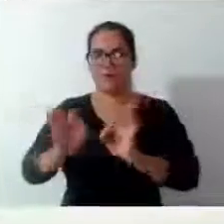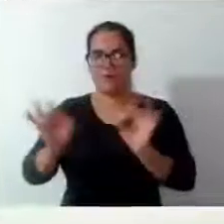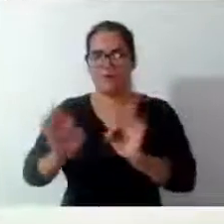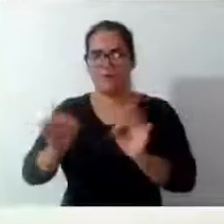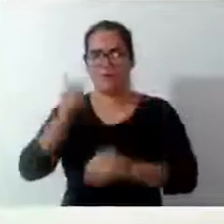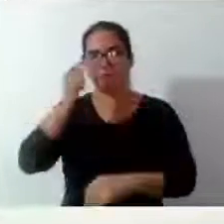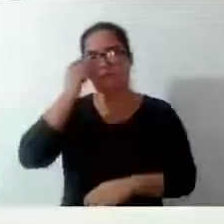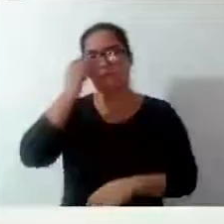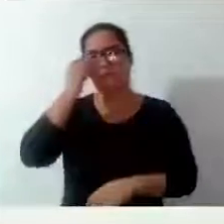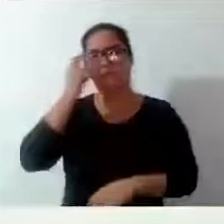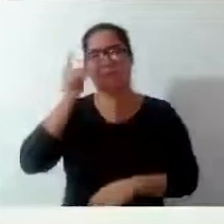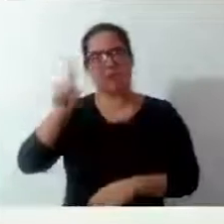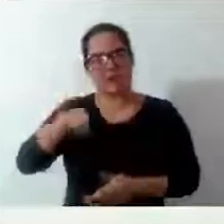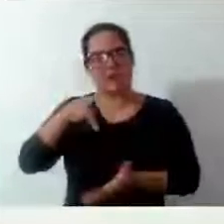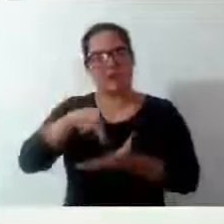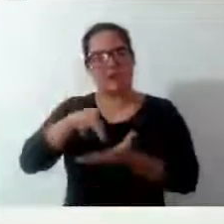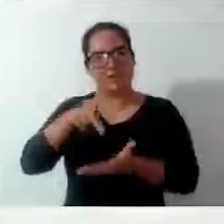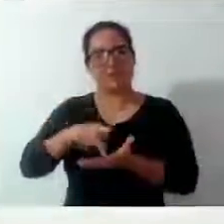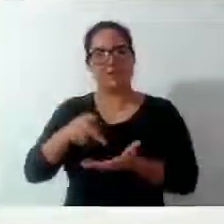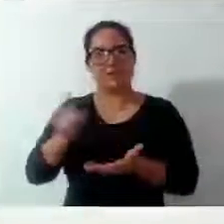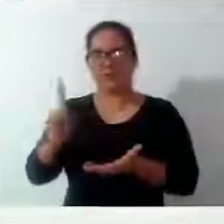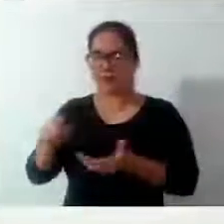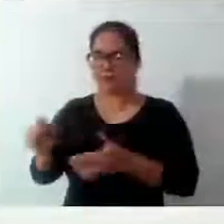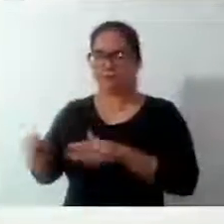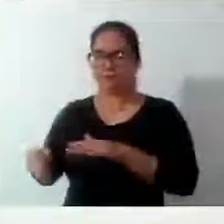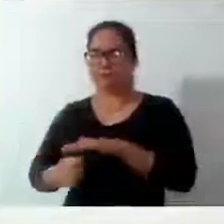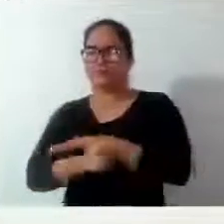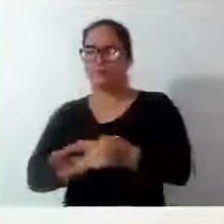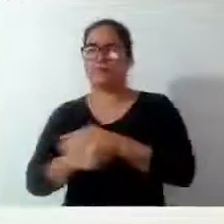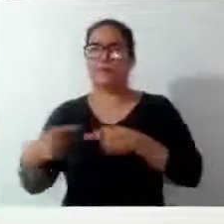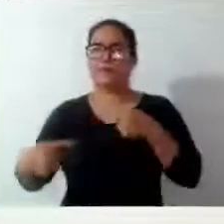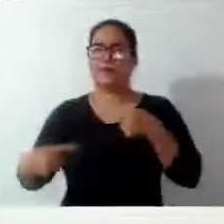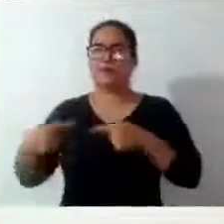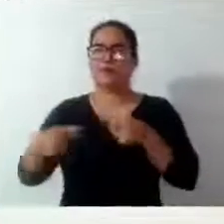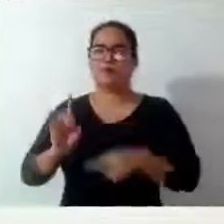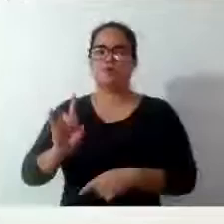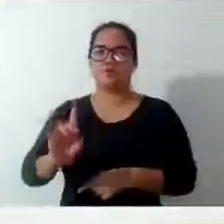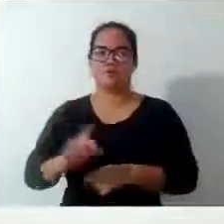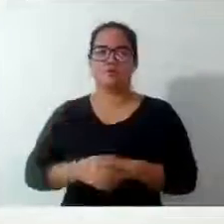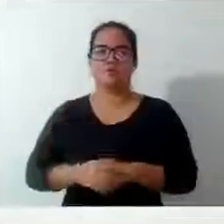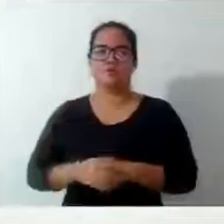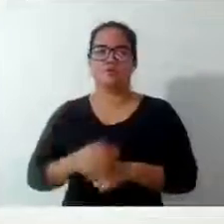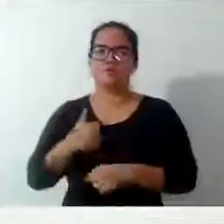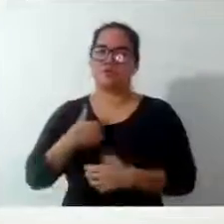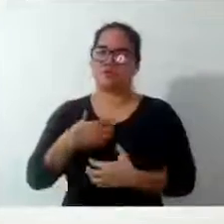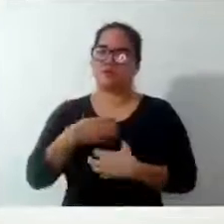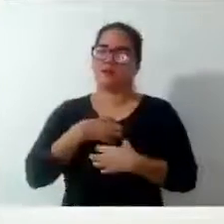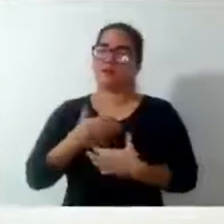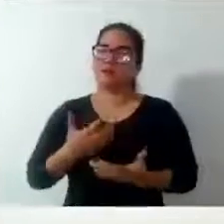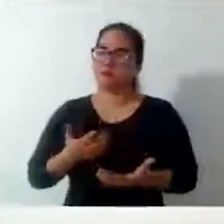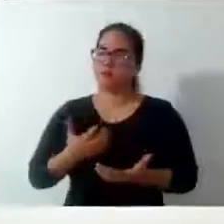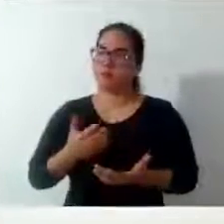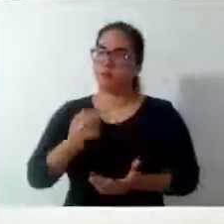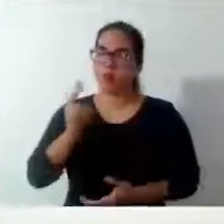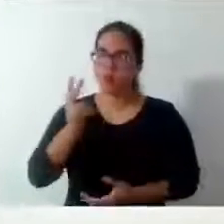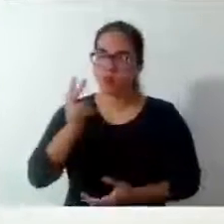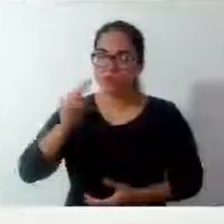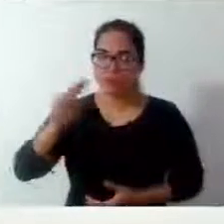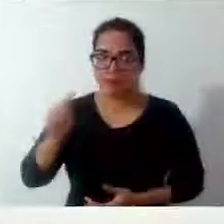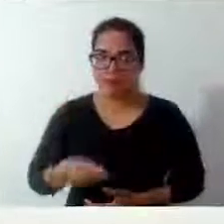é realmente cargo político. E eu fico boba, porque 2 milhões e